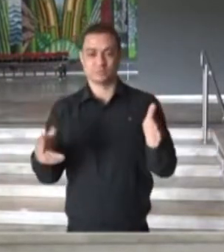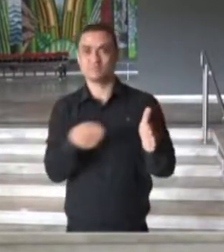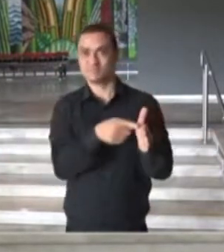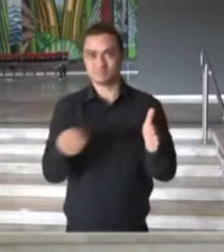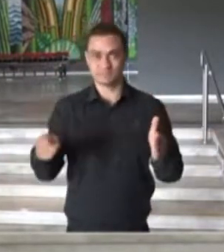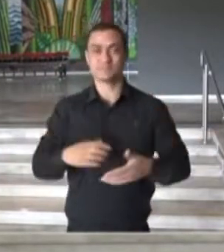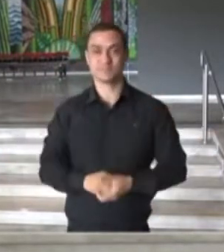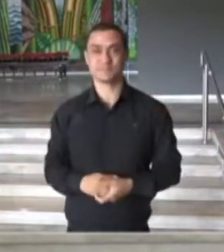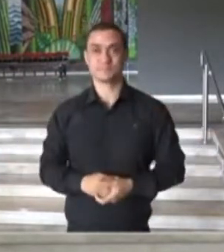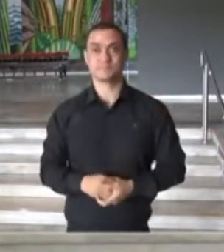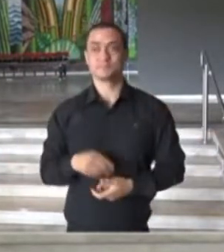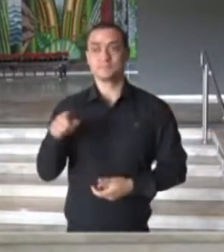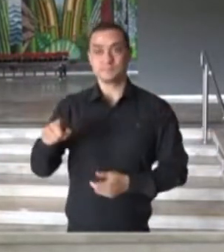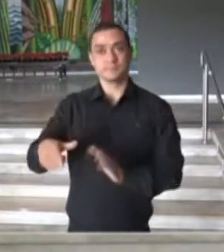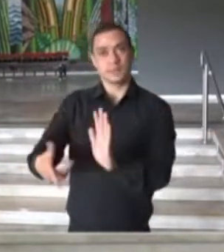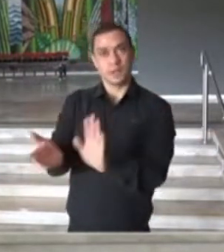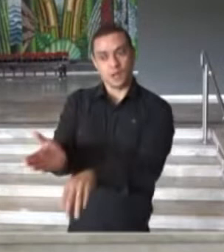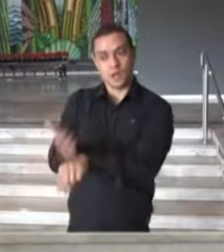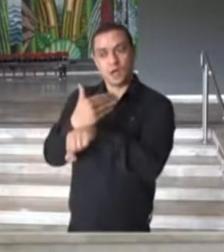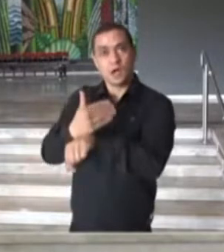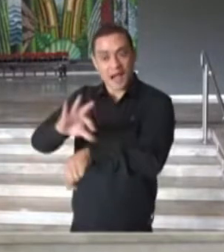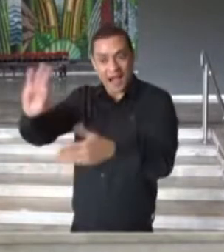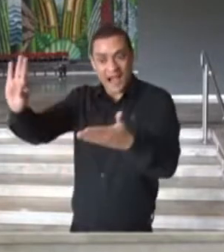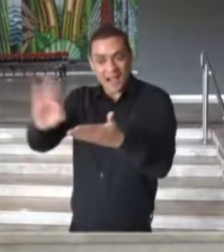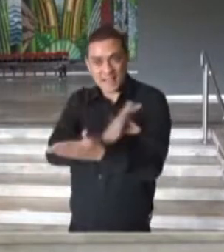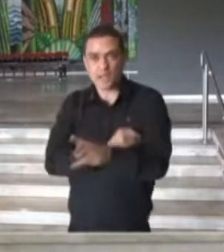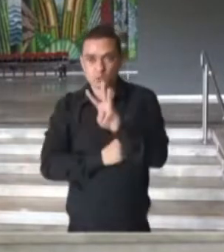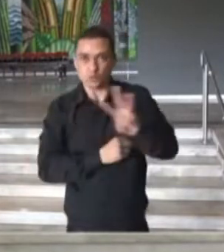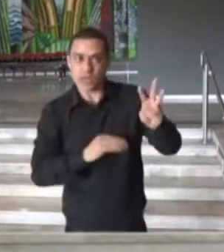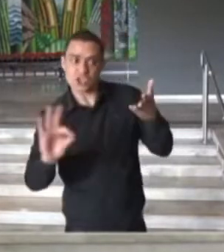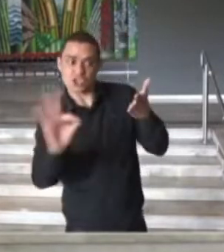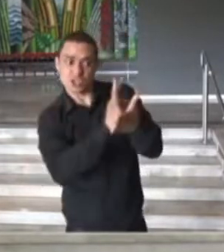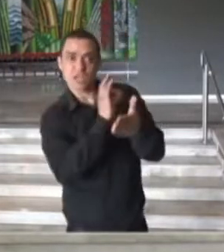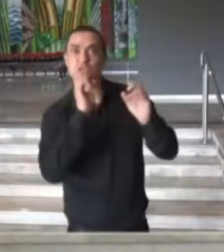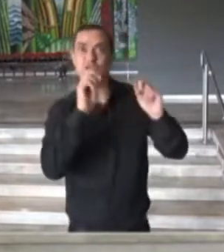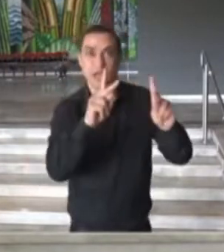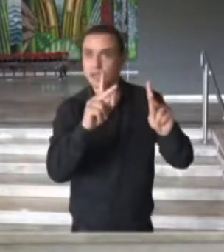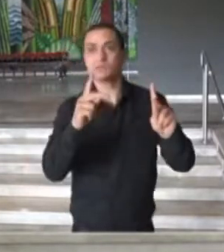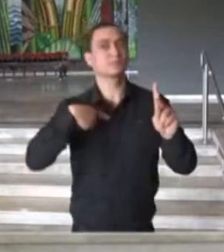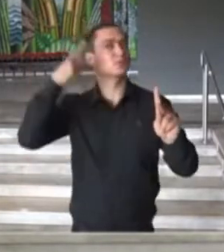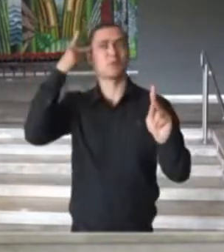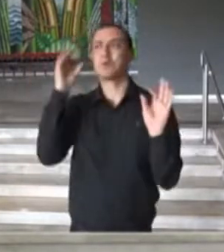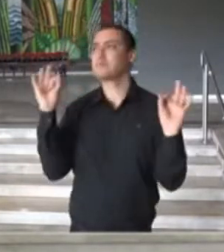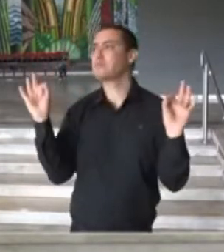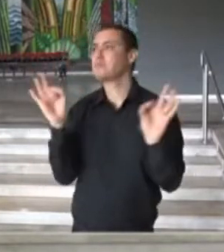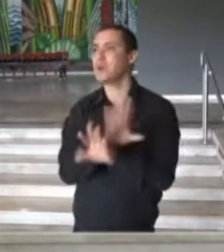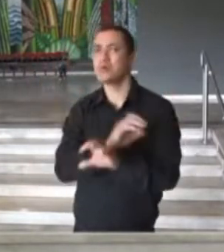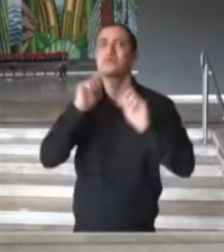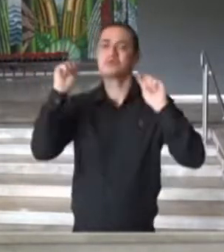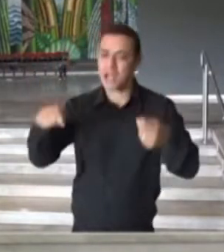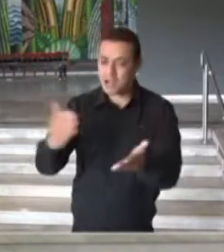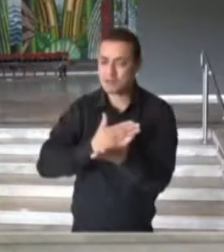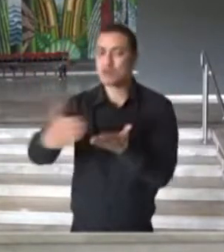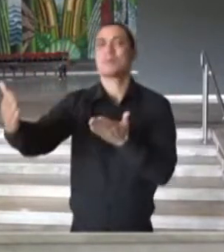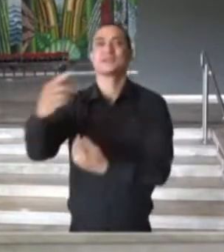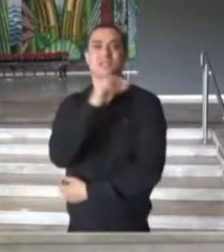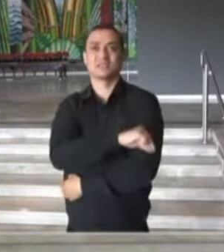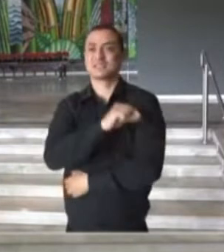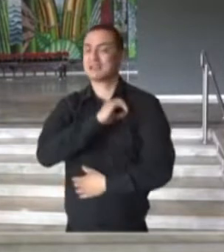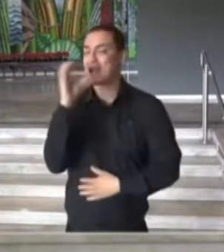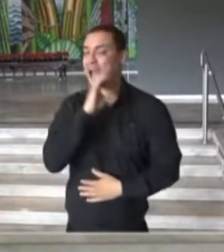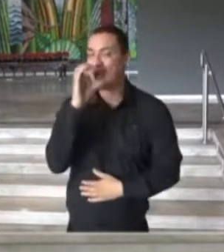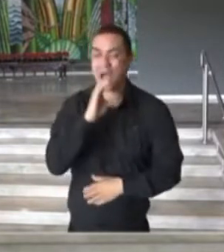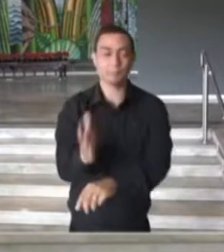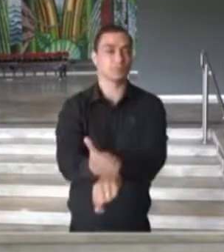Com o pré-cadastro no vacina já, São Paulo está pronto para iniciar a vacinação da forma mais efetiva e mais